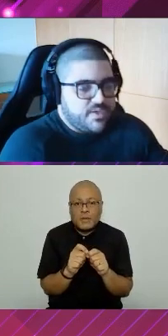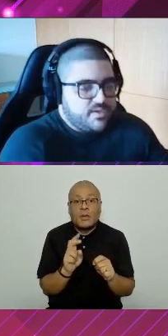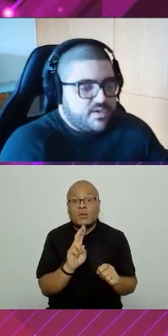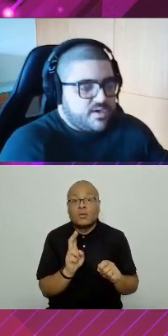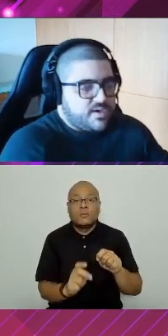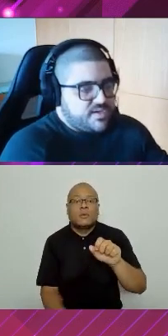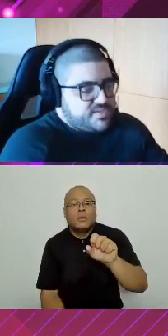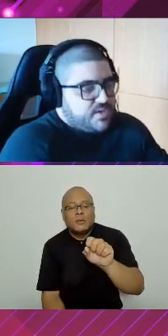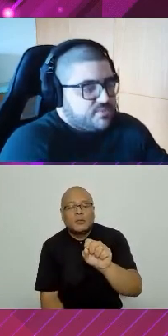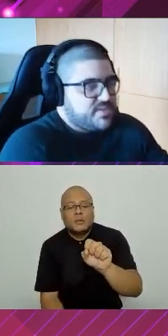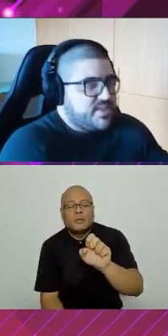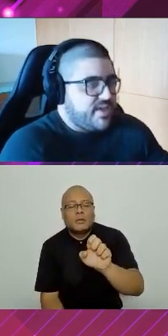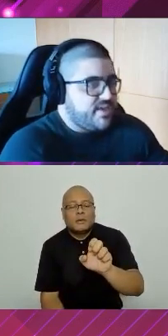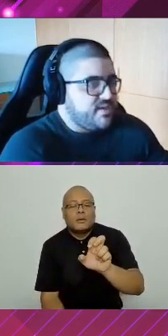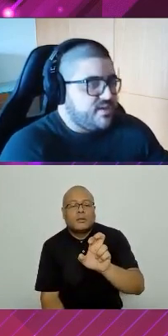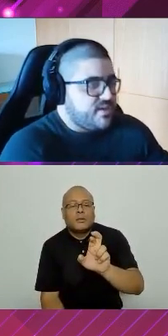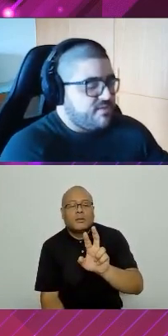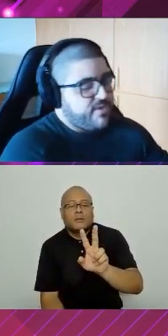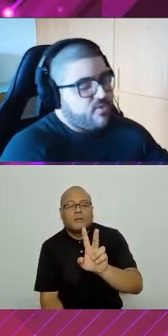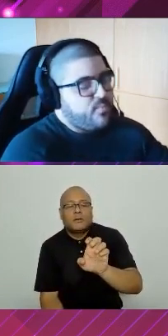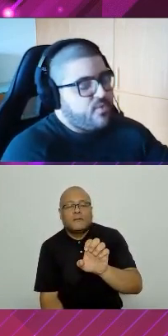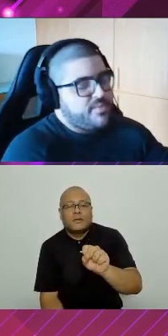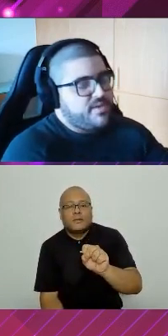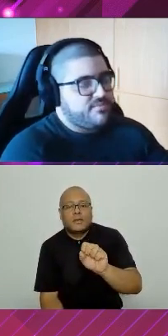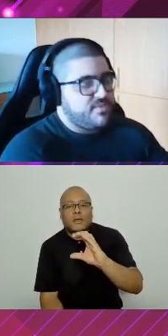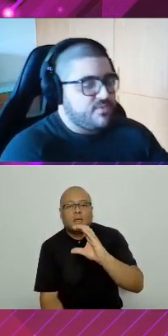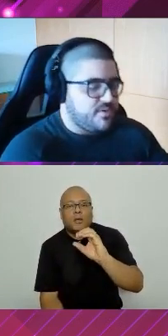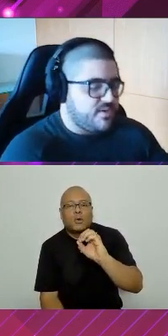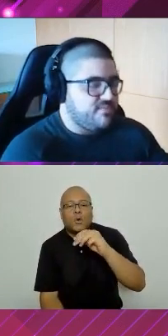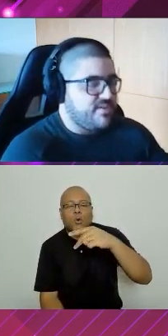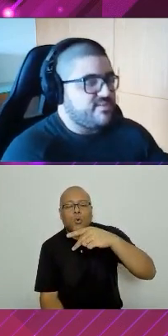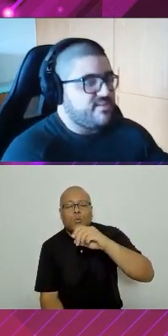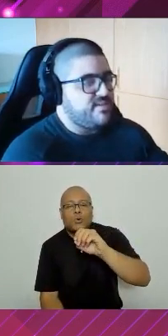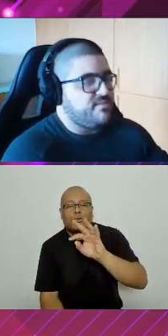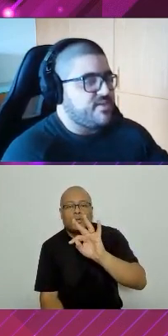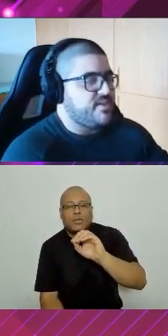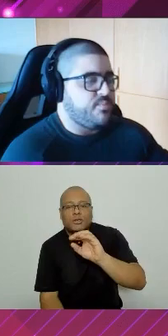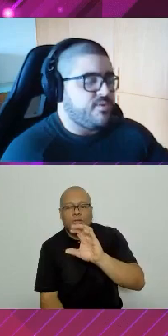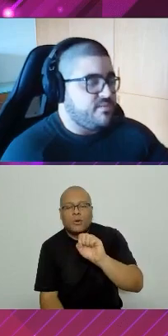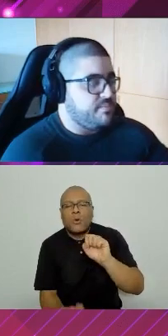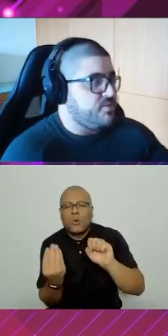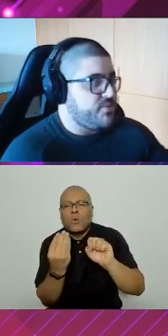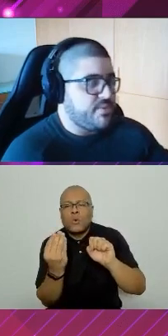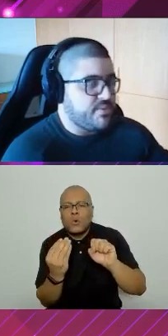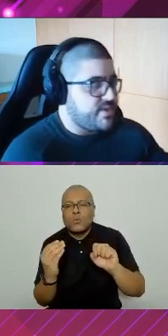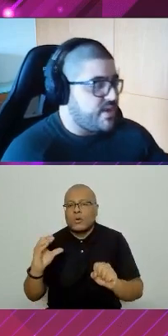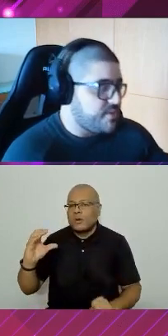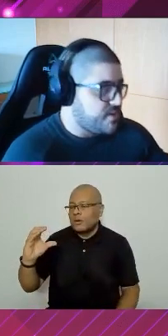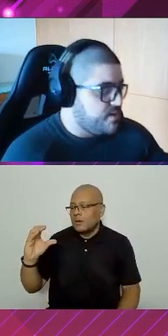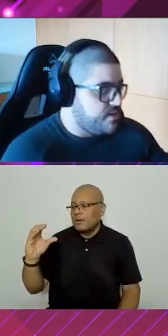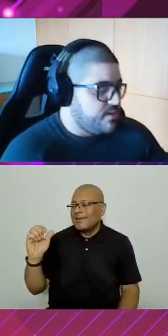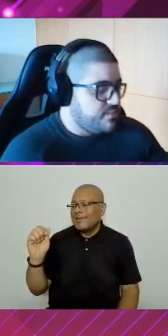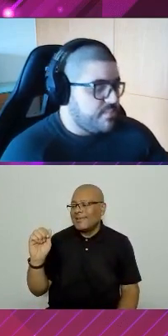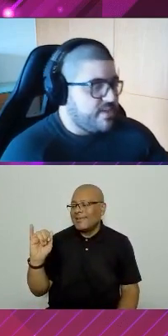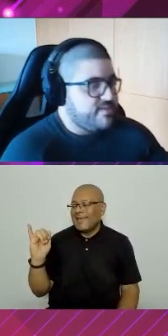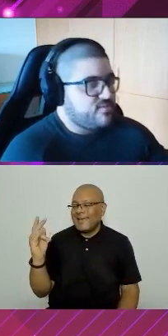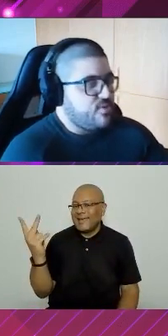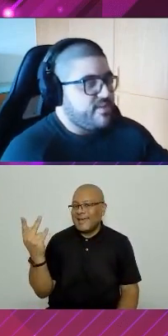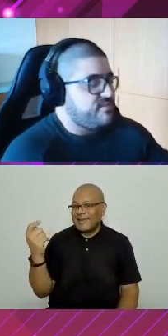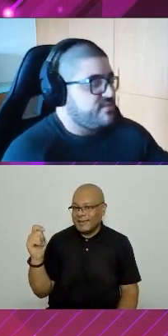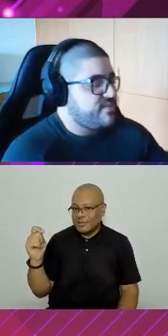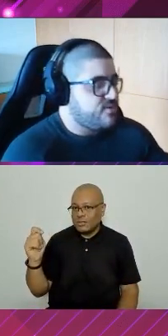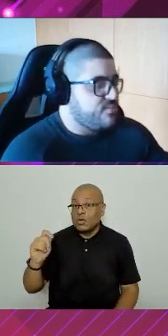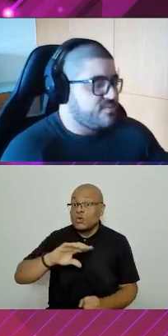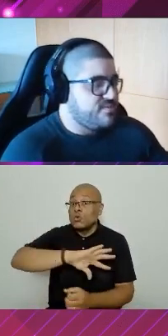seria o quê? Cachear um CDN que vai compor a minha view que vai ser servida depois em build and runtime. Mas